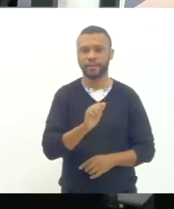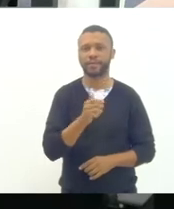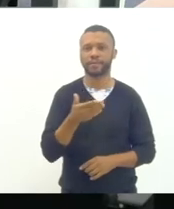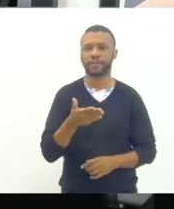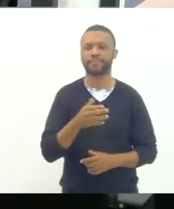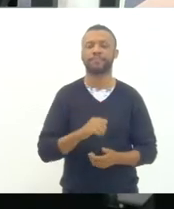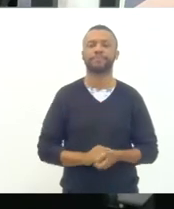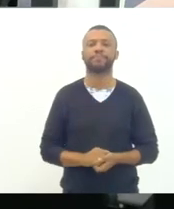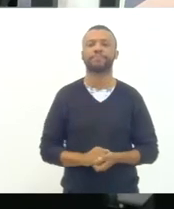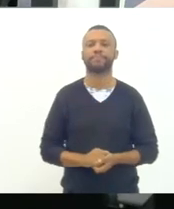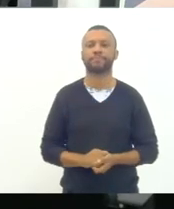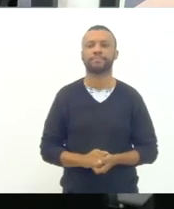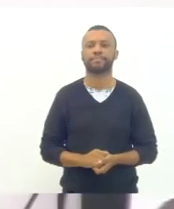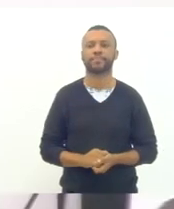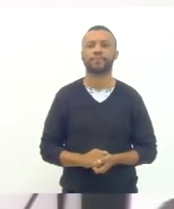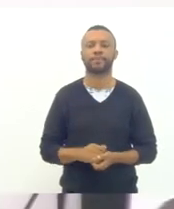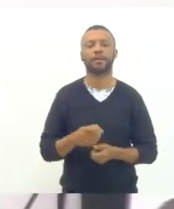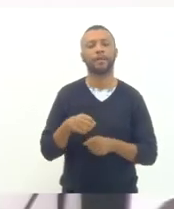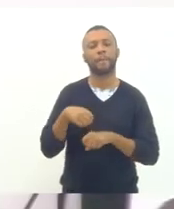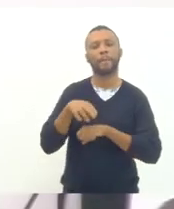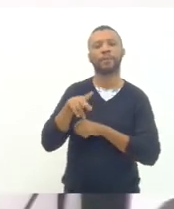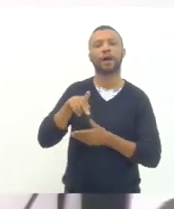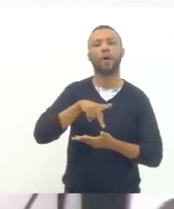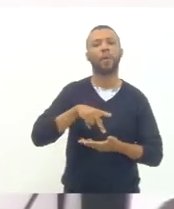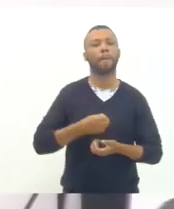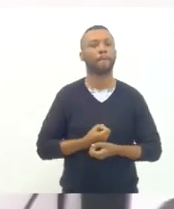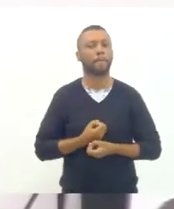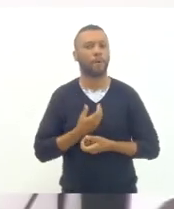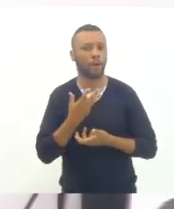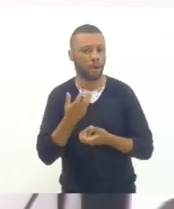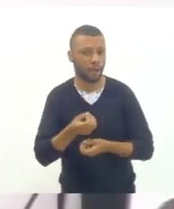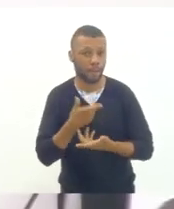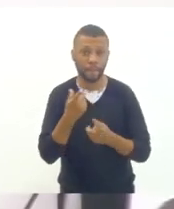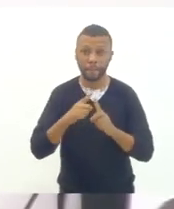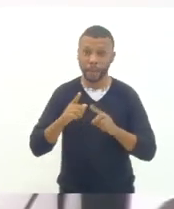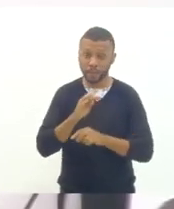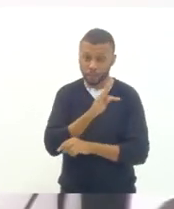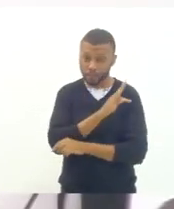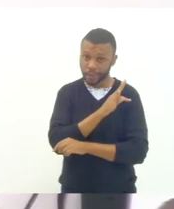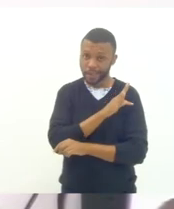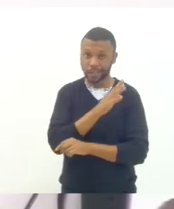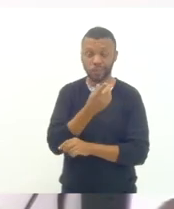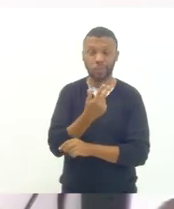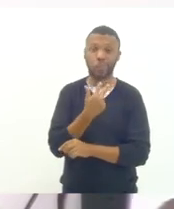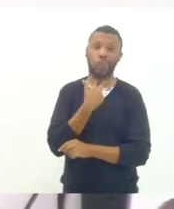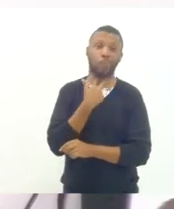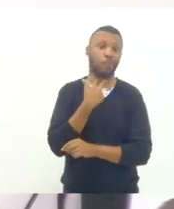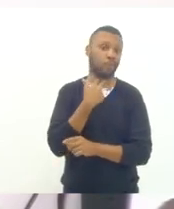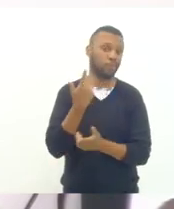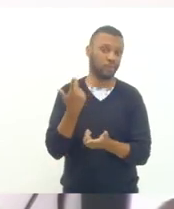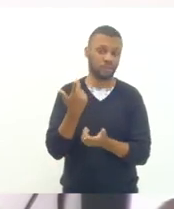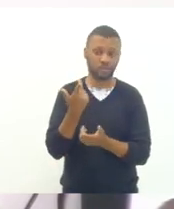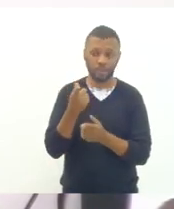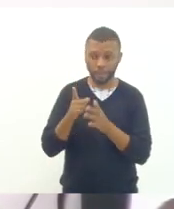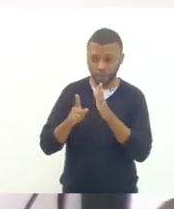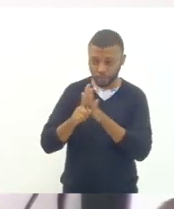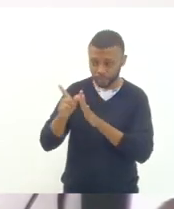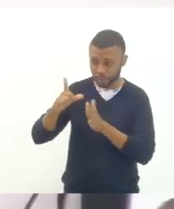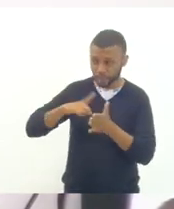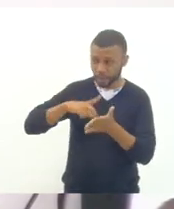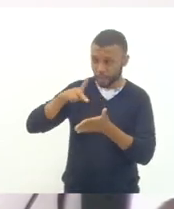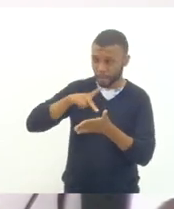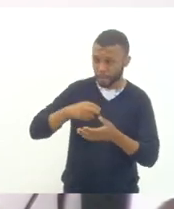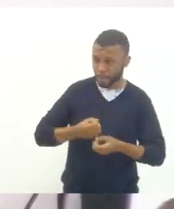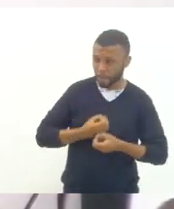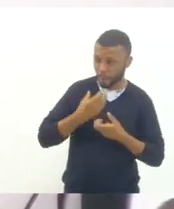passar passar o poema mas não a questão técnica que não permite eu estou perguntando Andressa se ela tem um poema lá